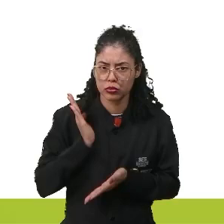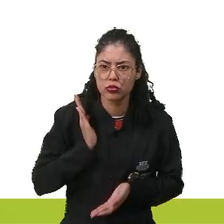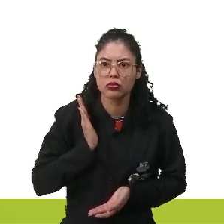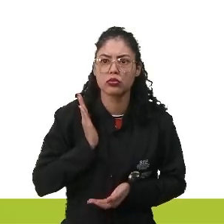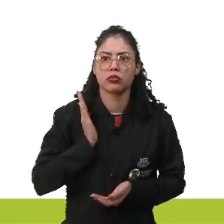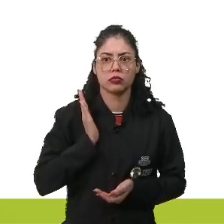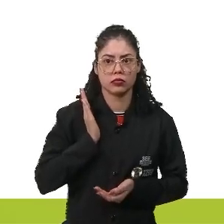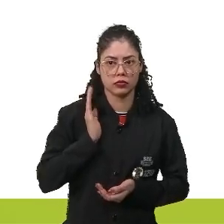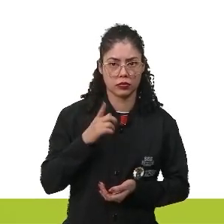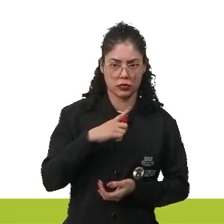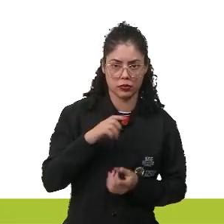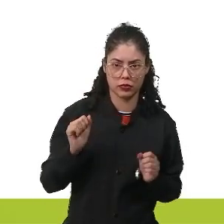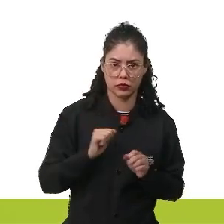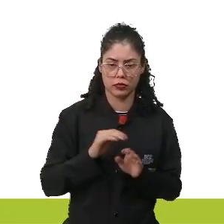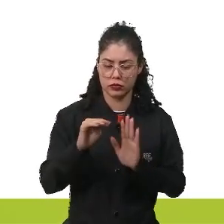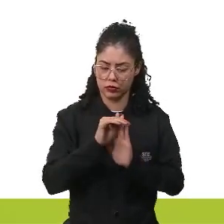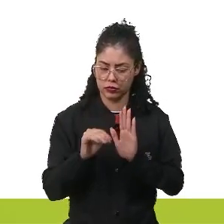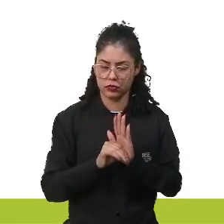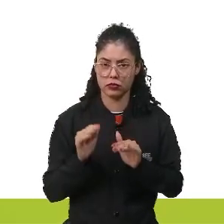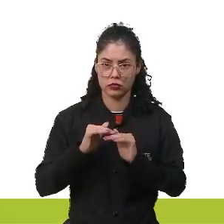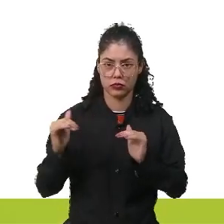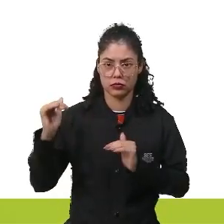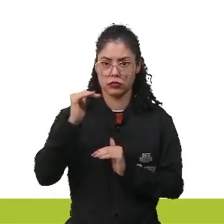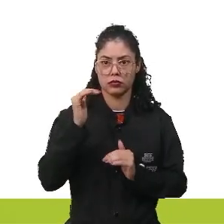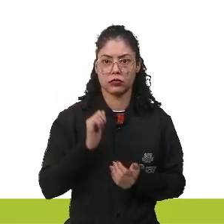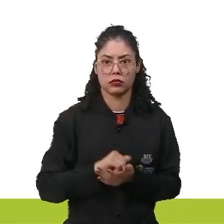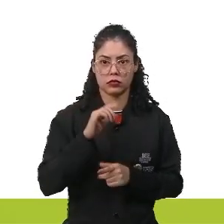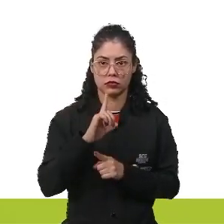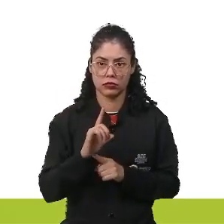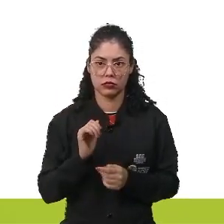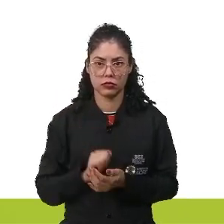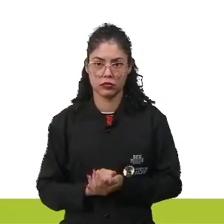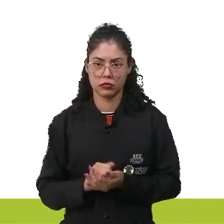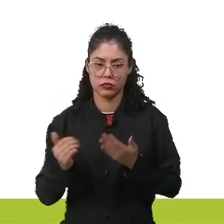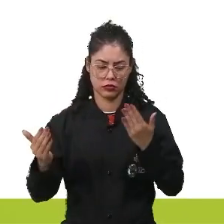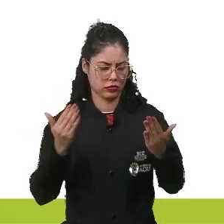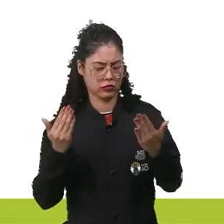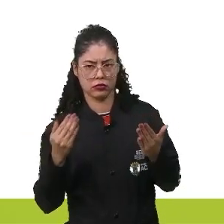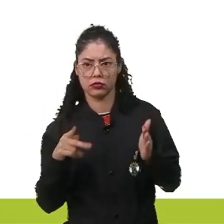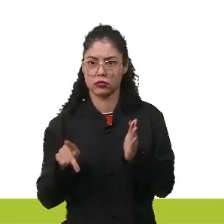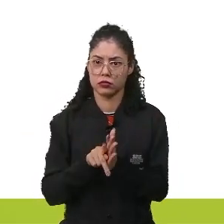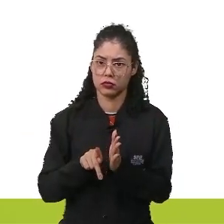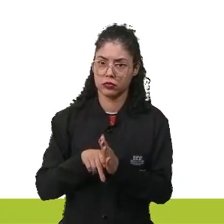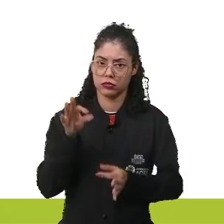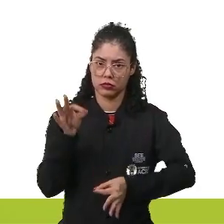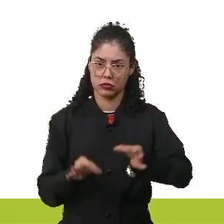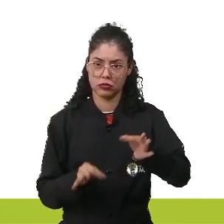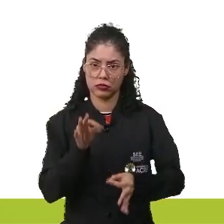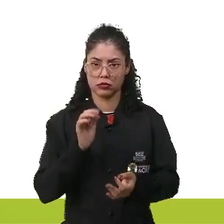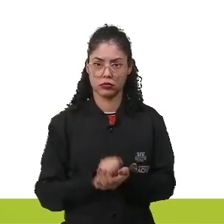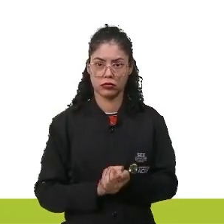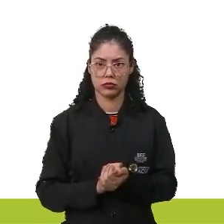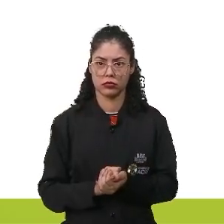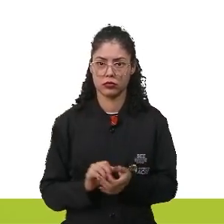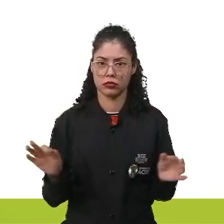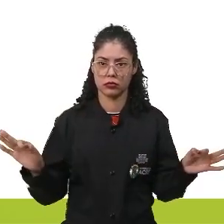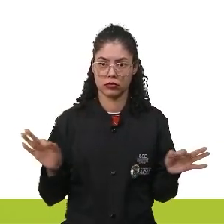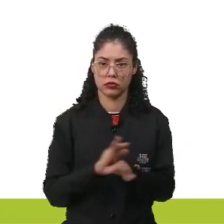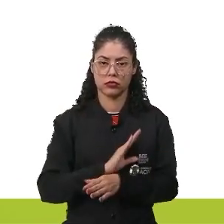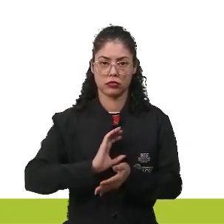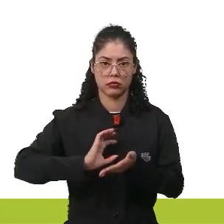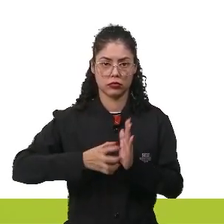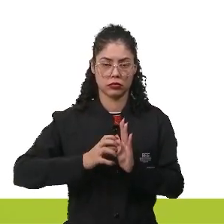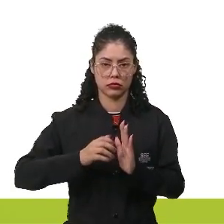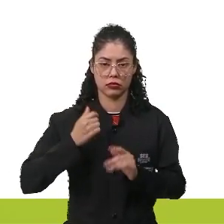que seria a classe econômica mais alta, de paridade do tratamento jurídico e é abolição dos partidos